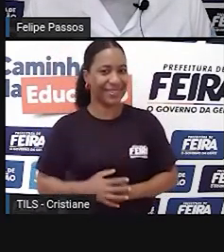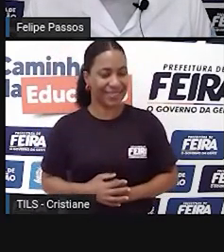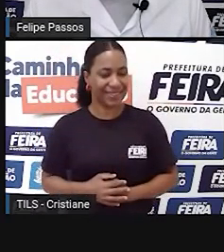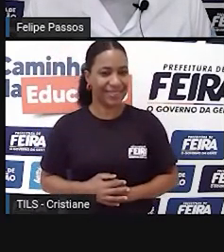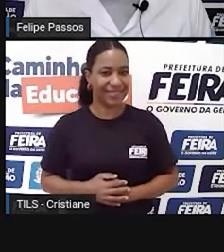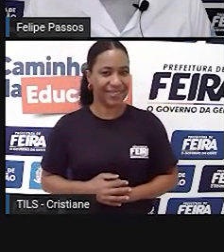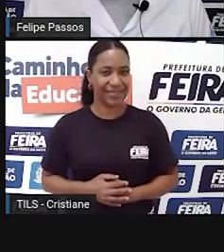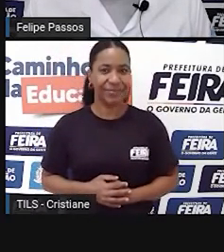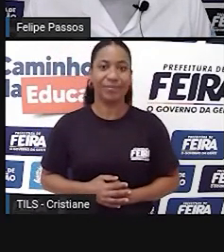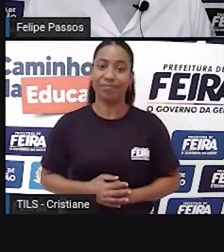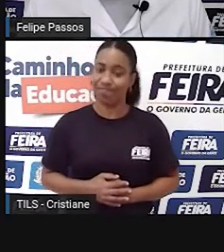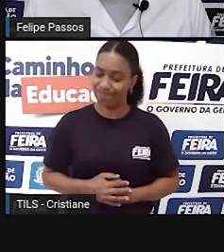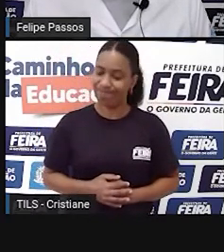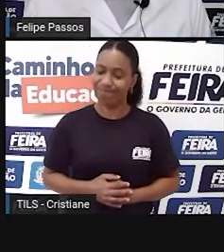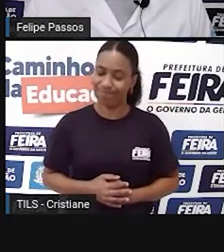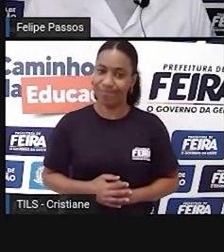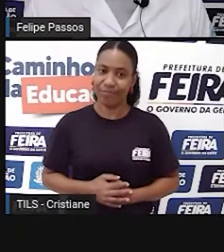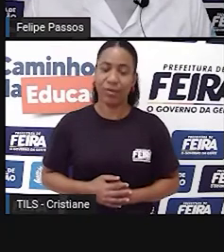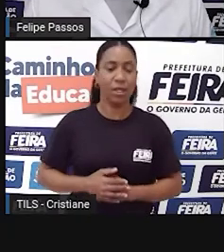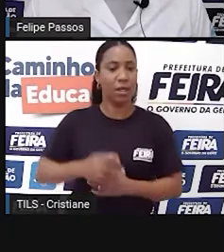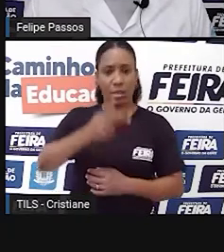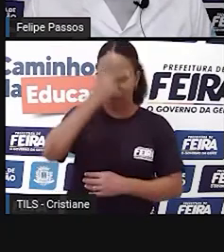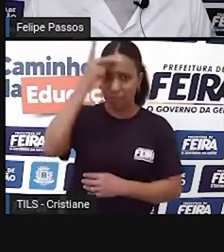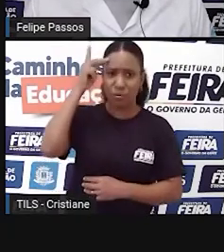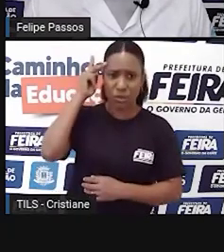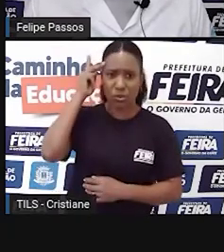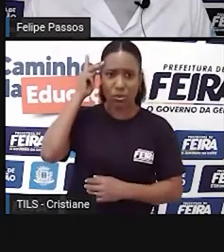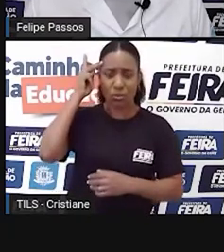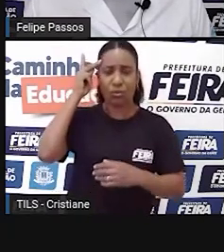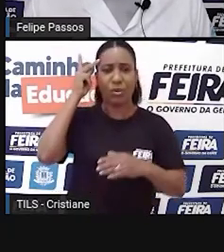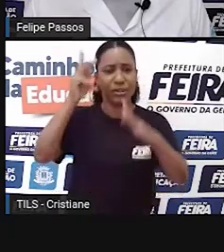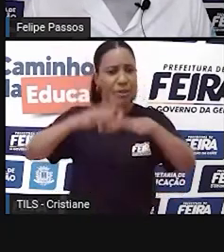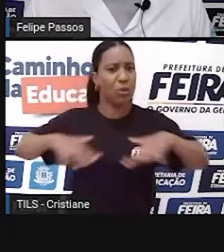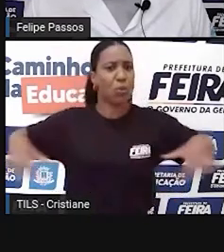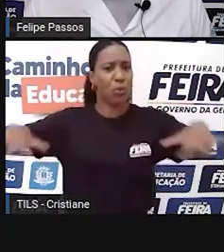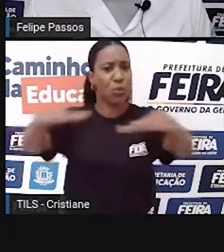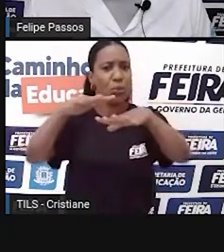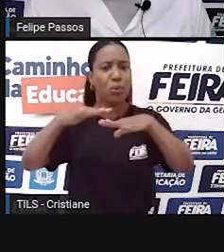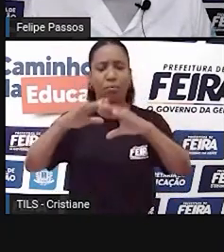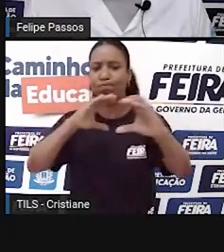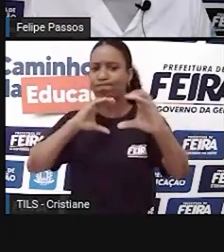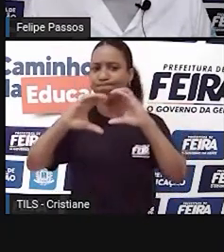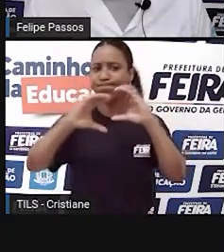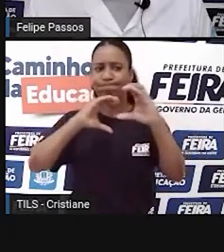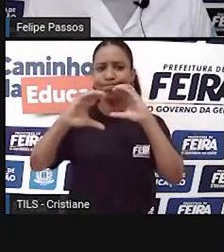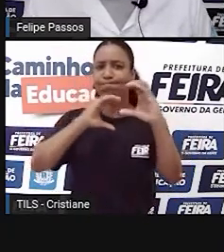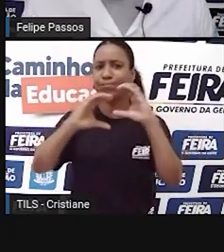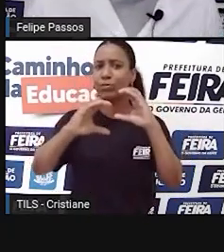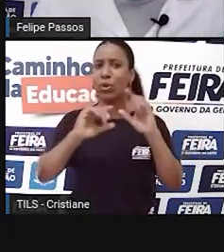o ser humano em comunicação. O será que eu quero dizer com isso? Bora ver?